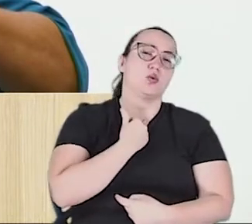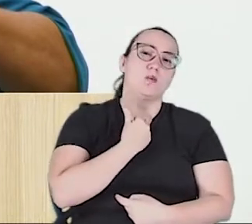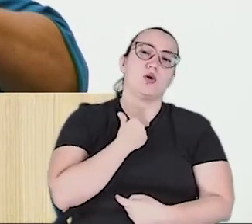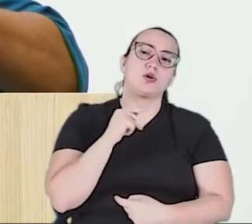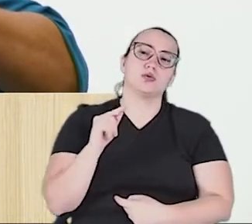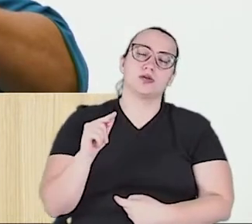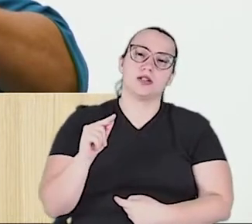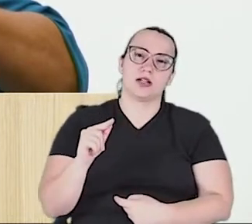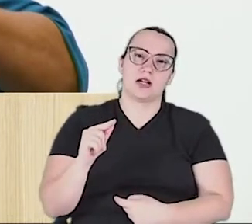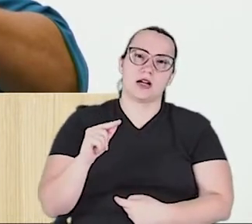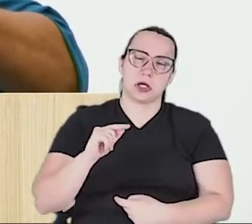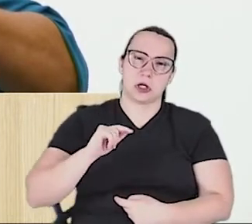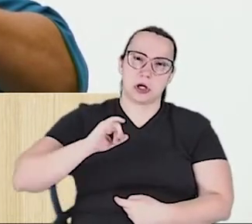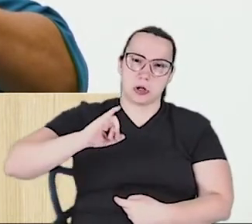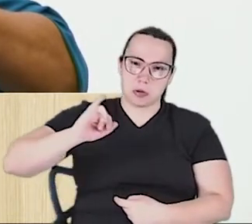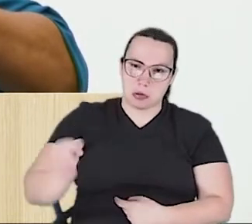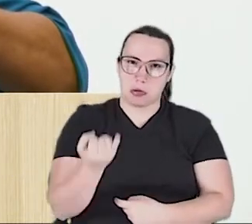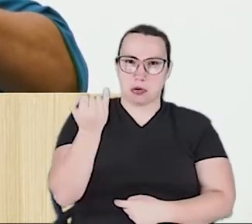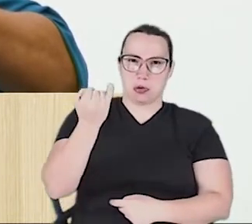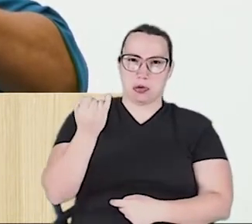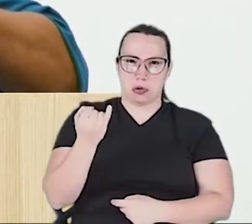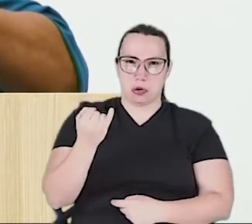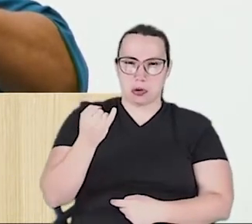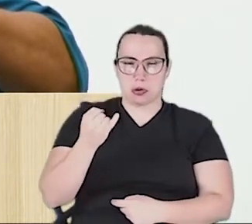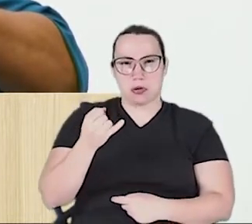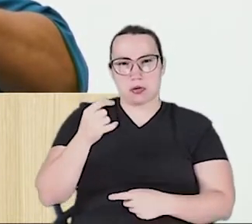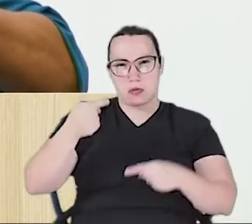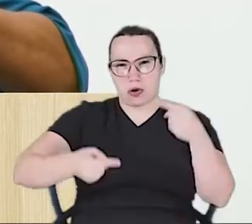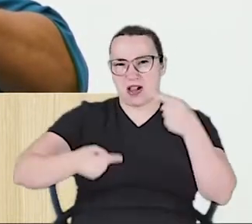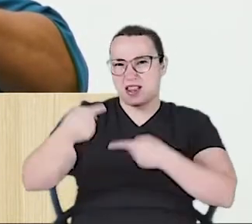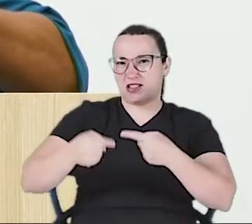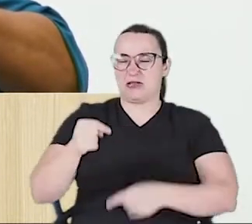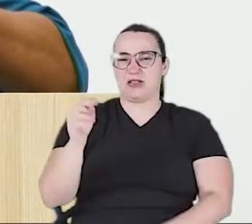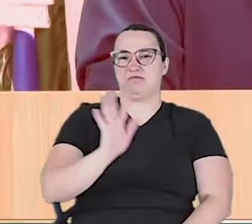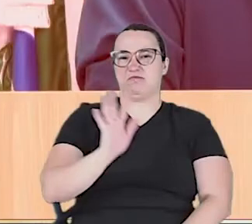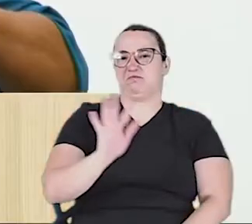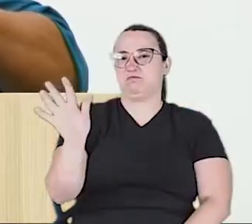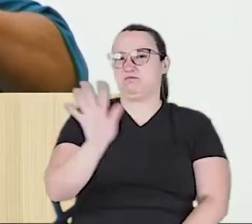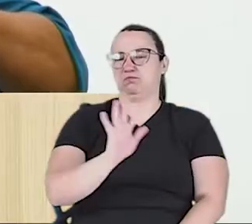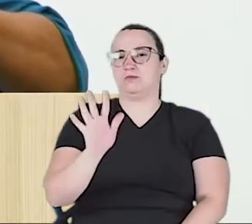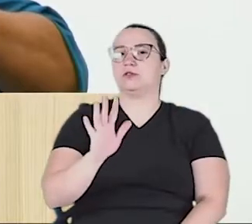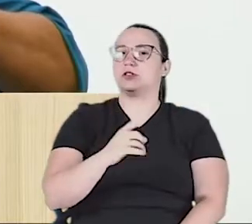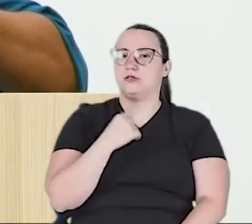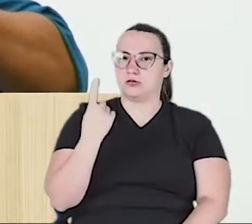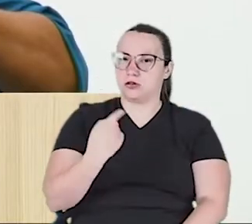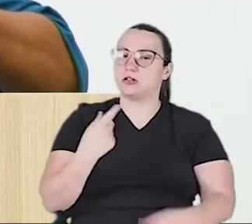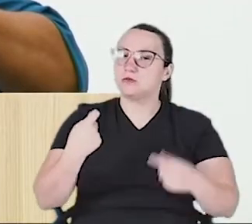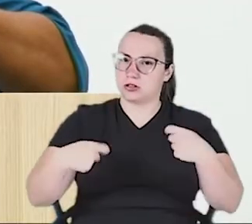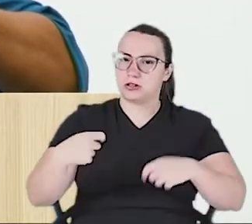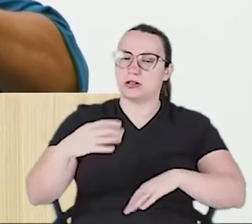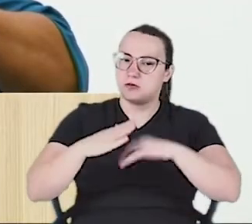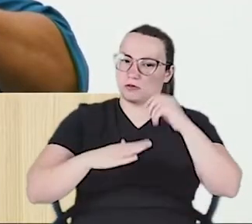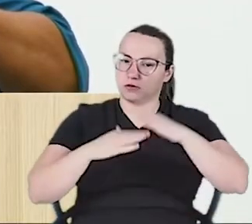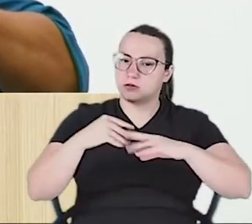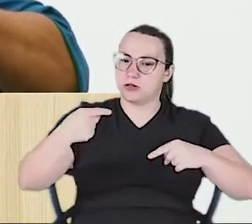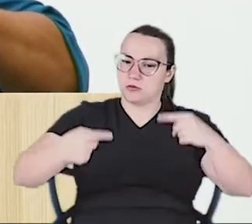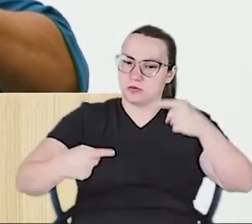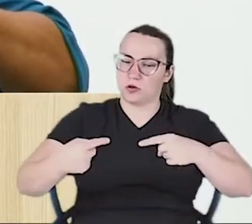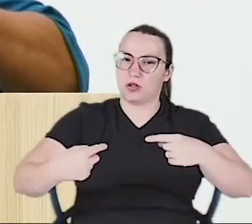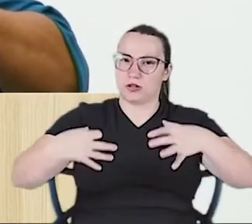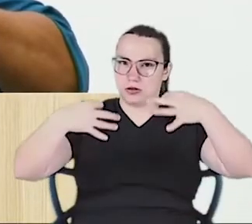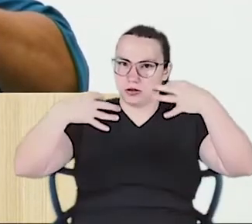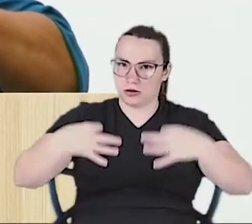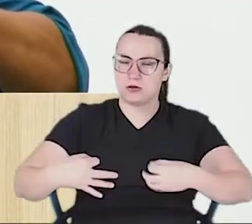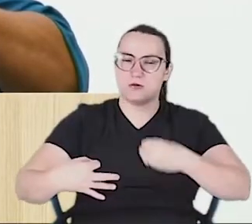usados pela política. O que nós temos que fazer é uma boa política. O que nós temos que fazer é um bom